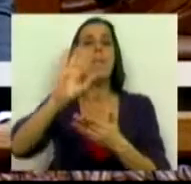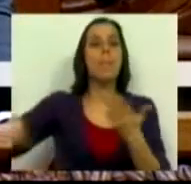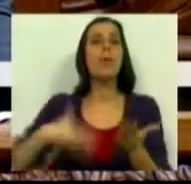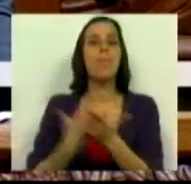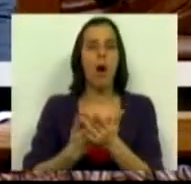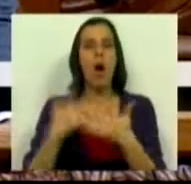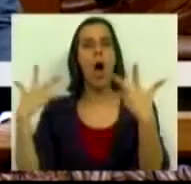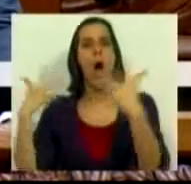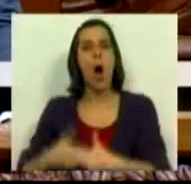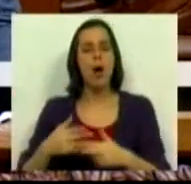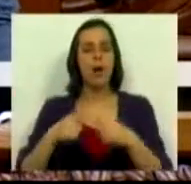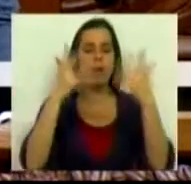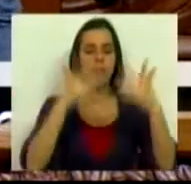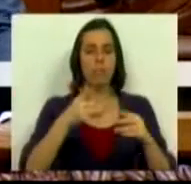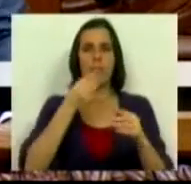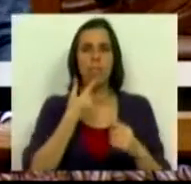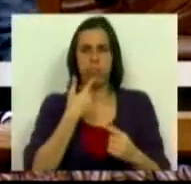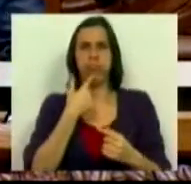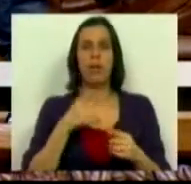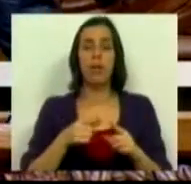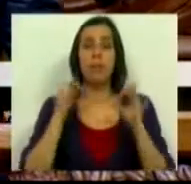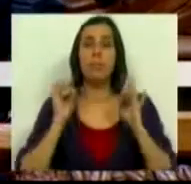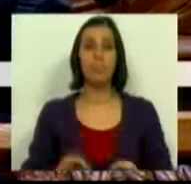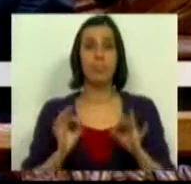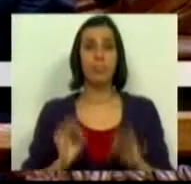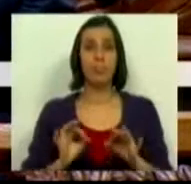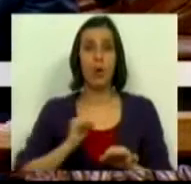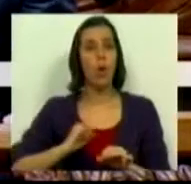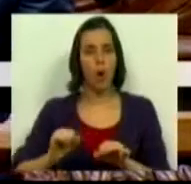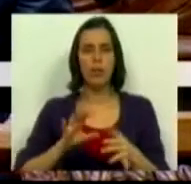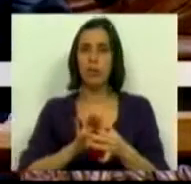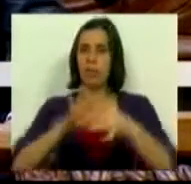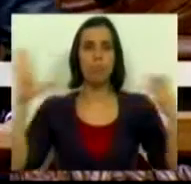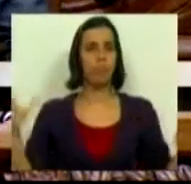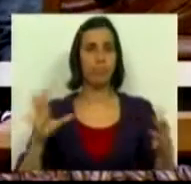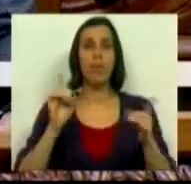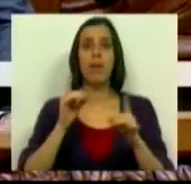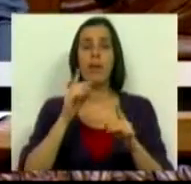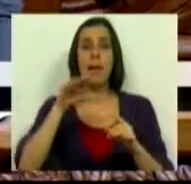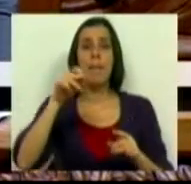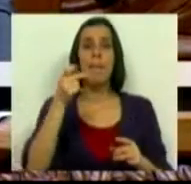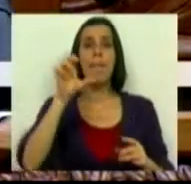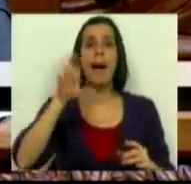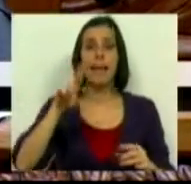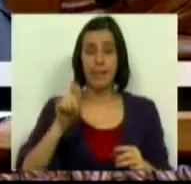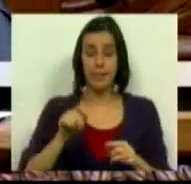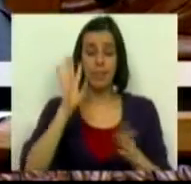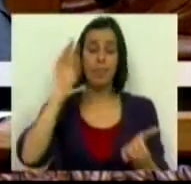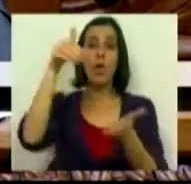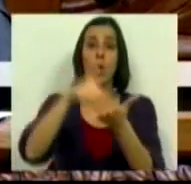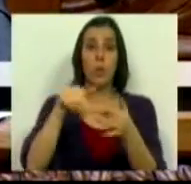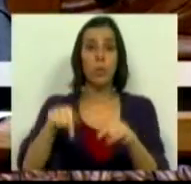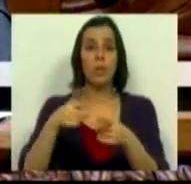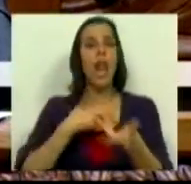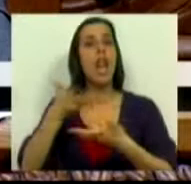de cortes orçamentais drásticos e absolutamente desproporcionados na PAC. O resultado